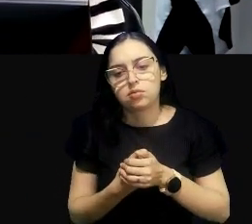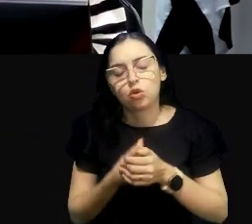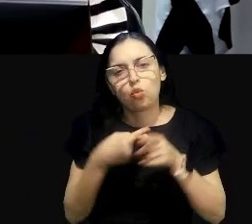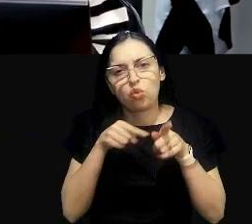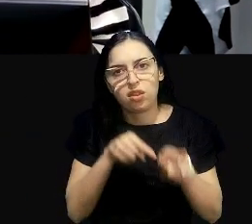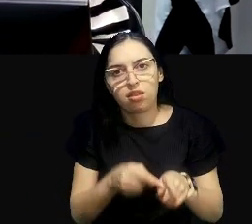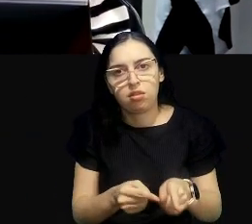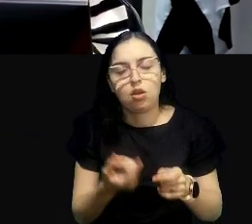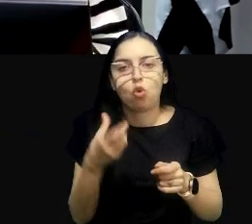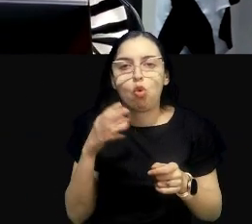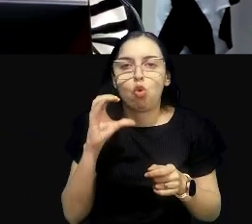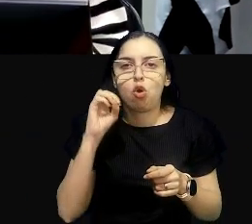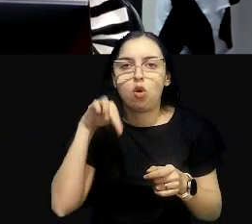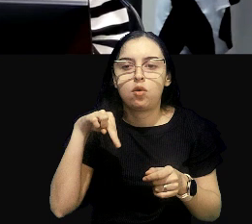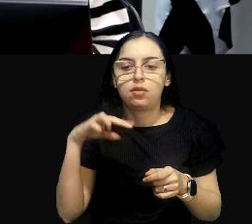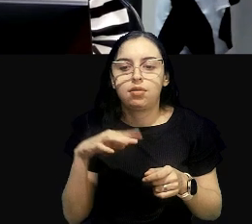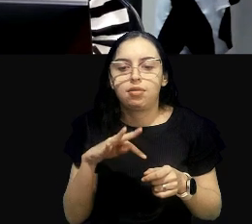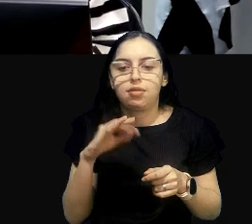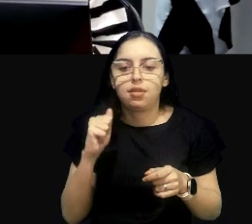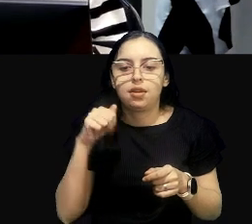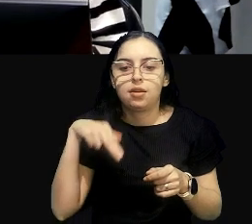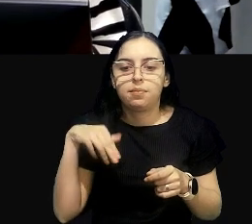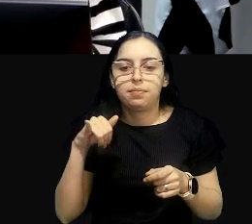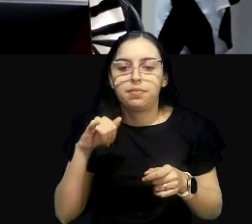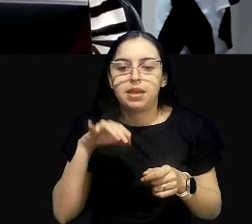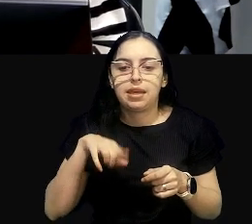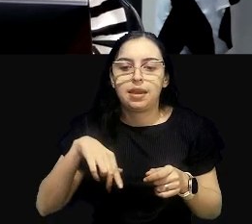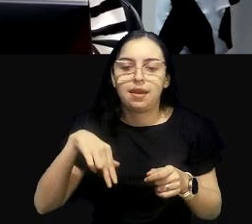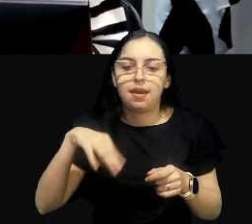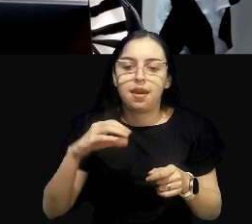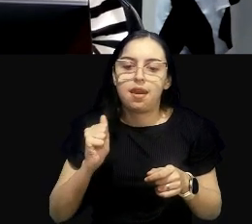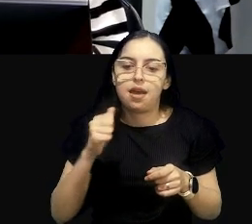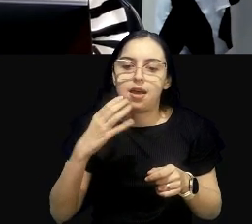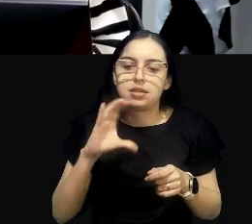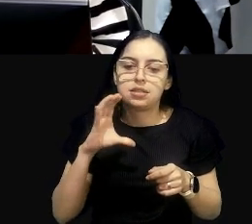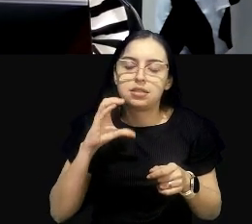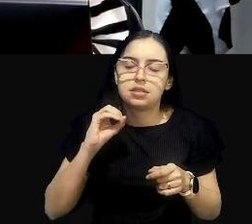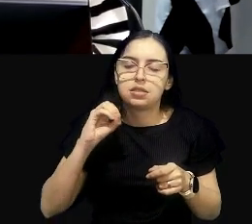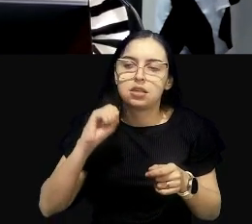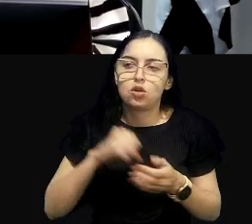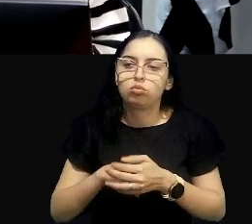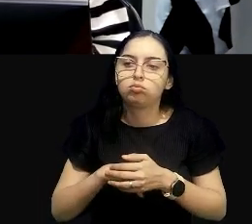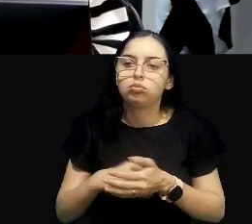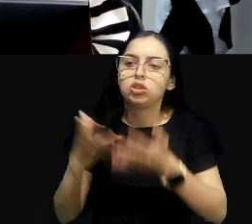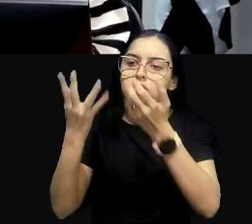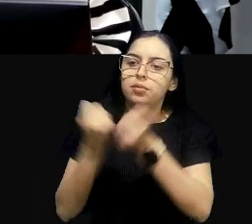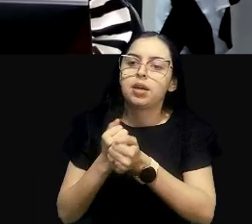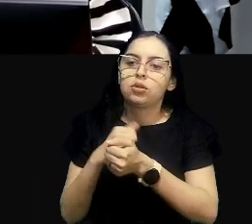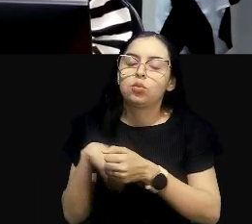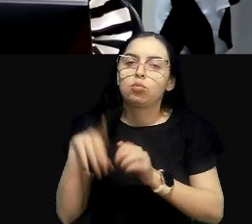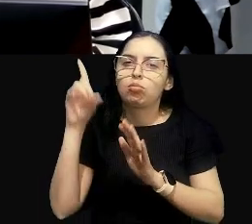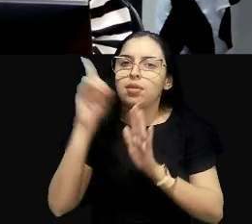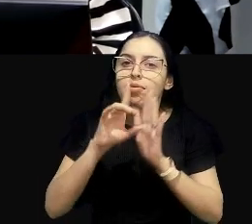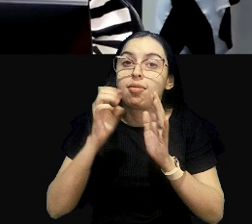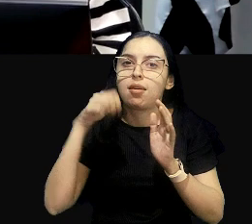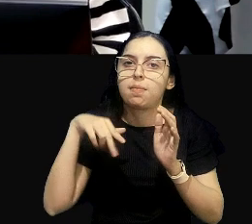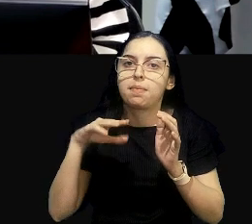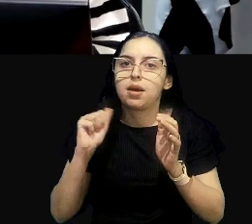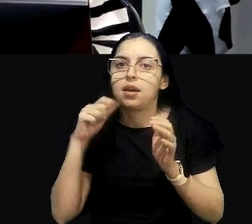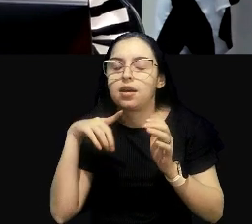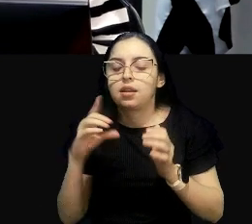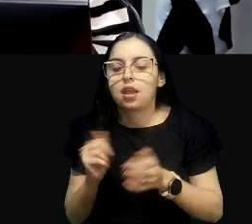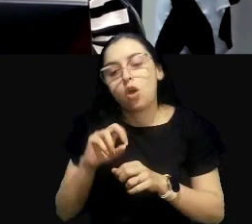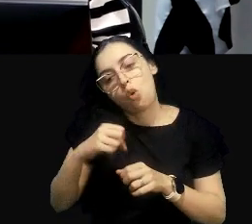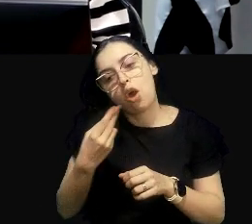do solo, você foi chamado para uma demanda ambiental ou contaminação? E aí,